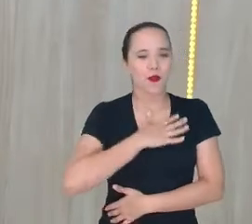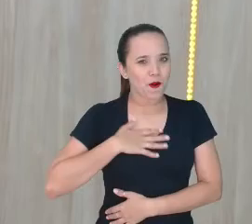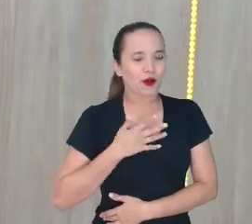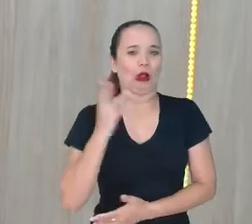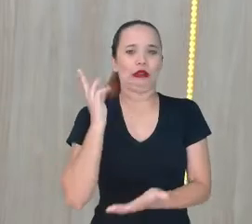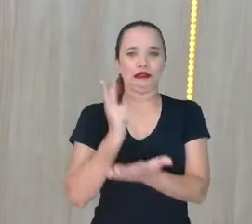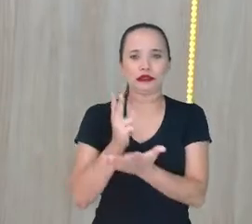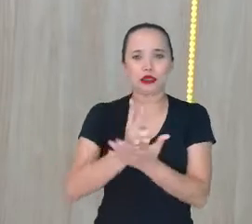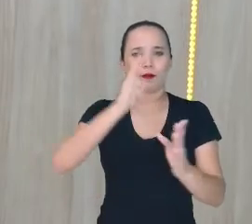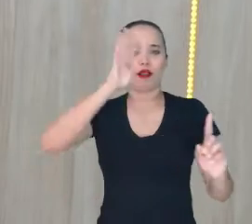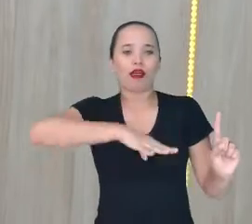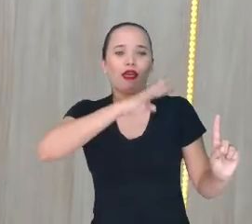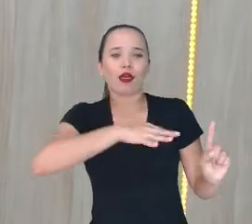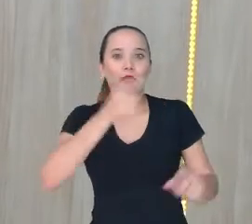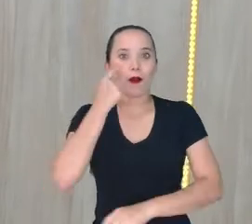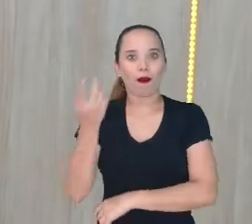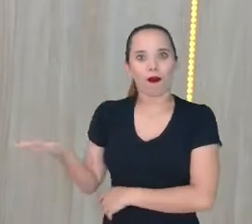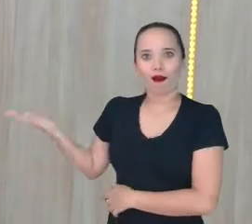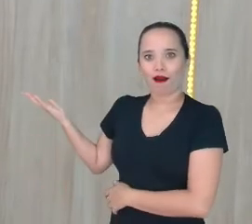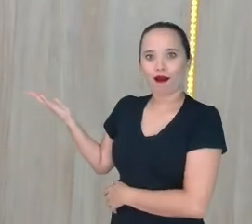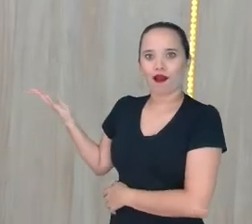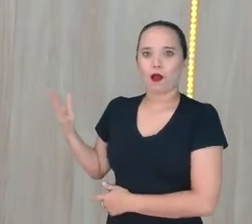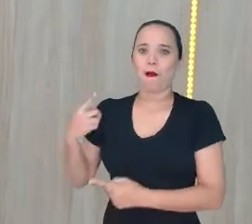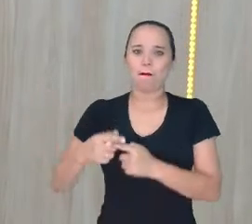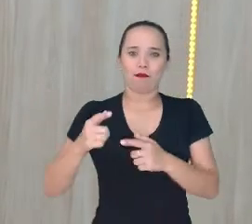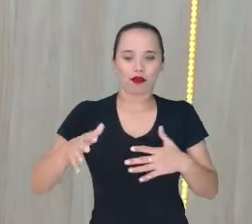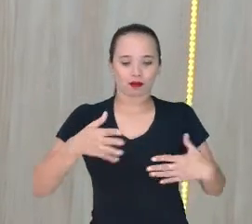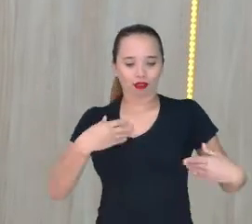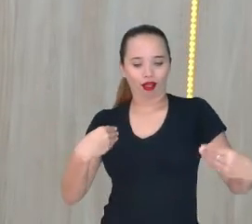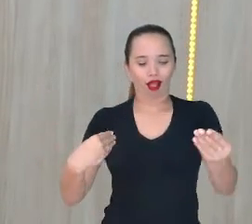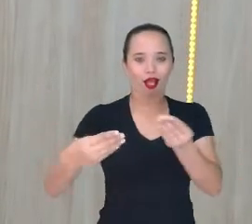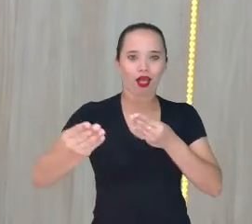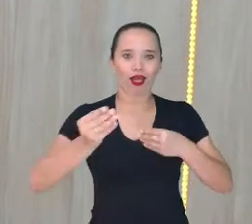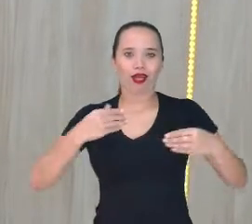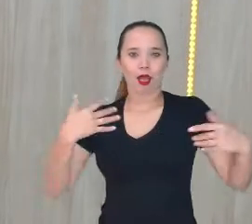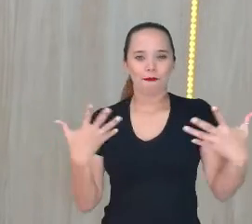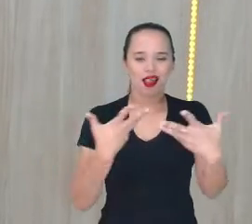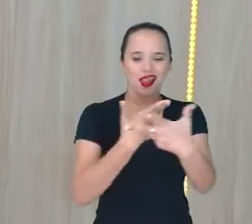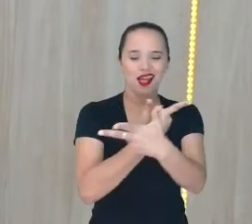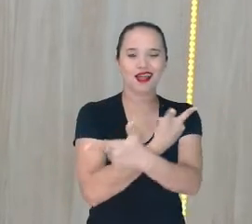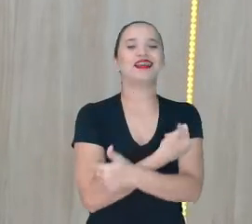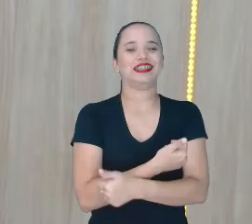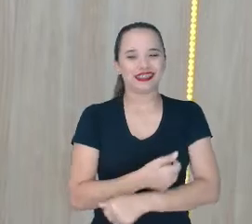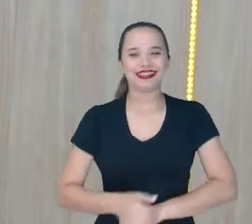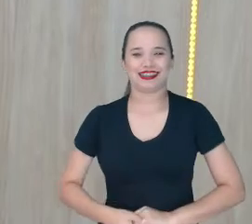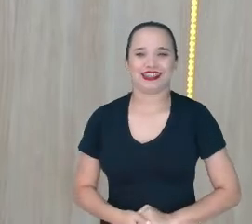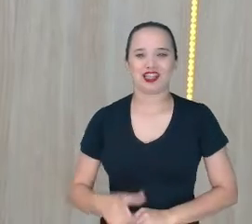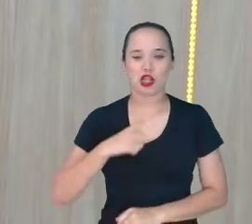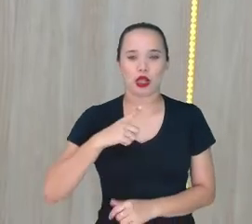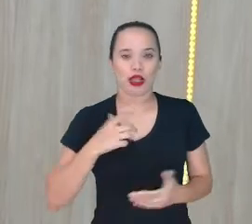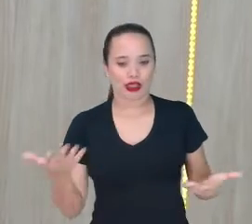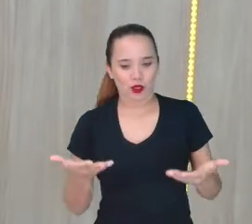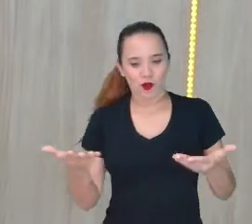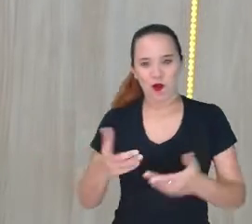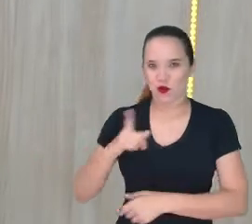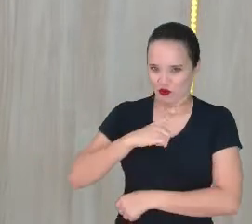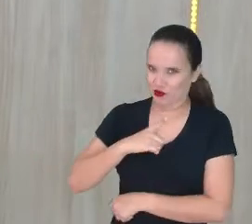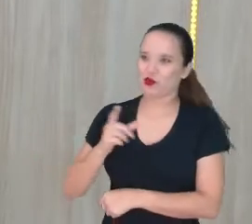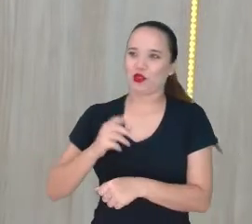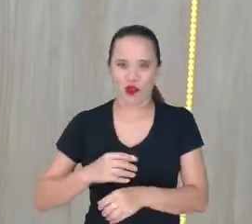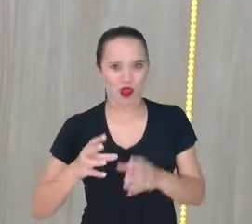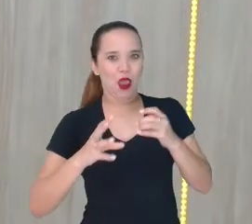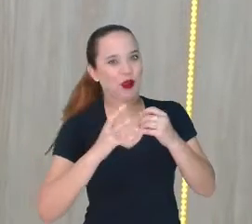de... Juninho, um close nele aí Que é muita malemolência, é muita beleza Tem uma coxinha essa noite Uh, tem uma